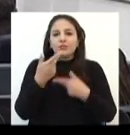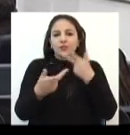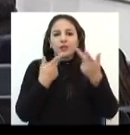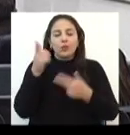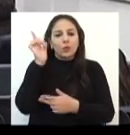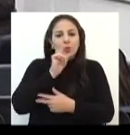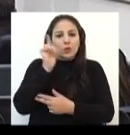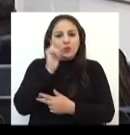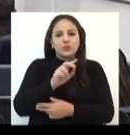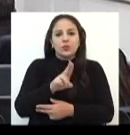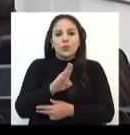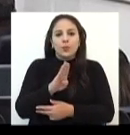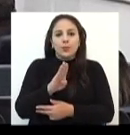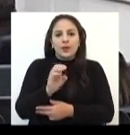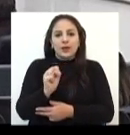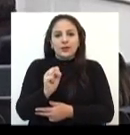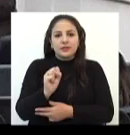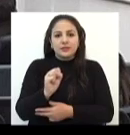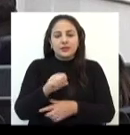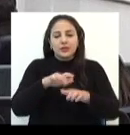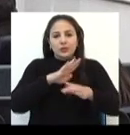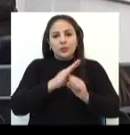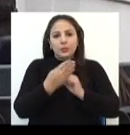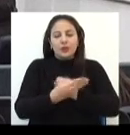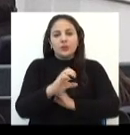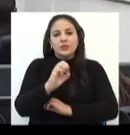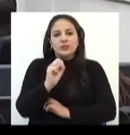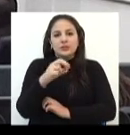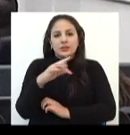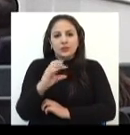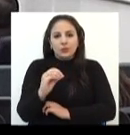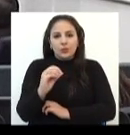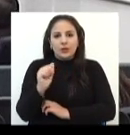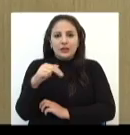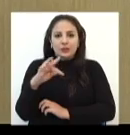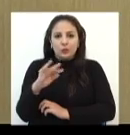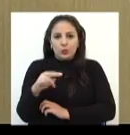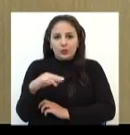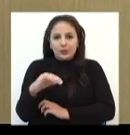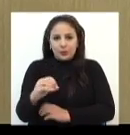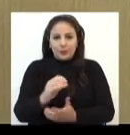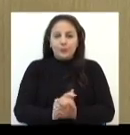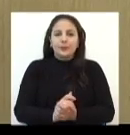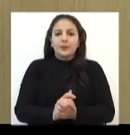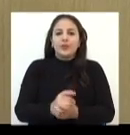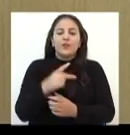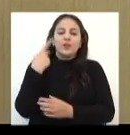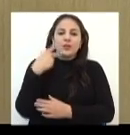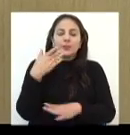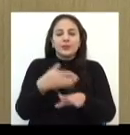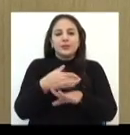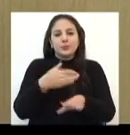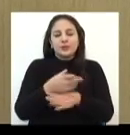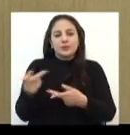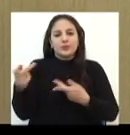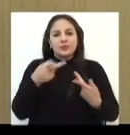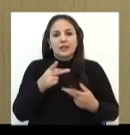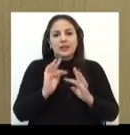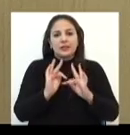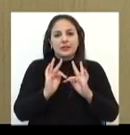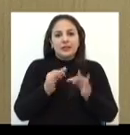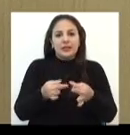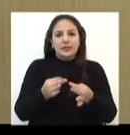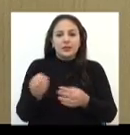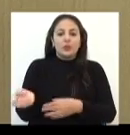ele destacou a conquista da UBS no bairro Santo Antônio da Pedreira. Vereadores participam de visita técnica